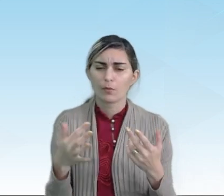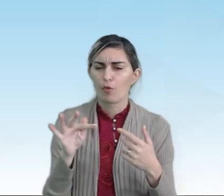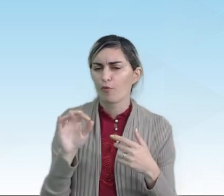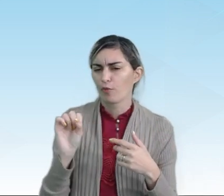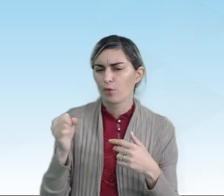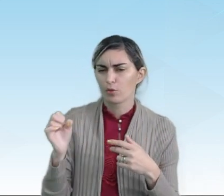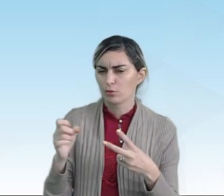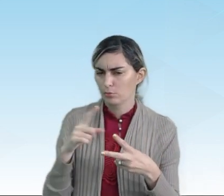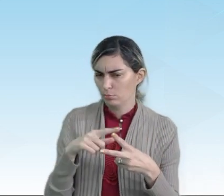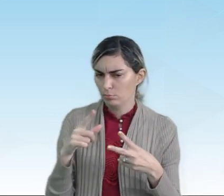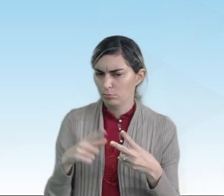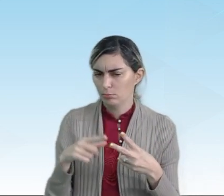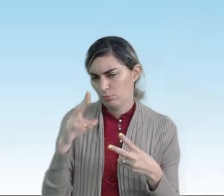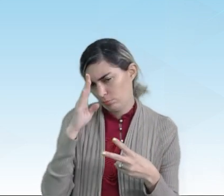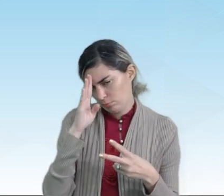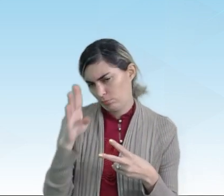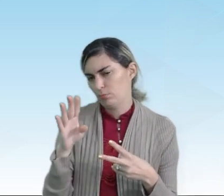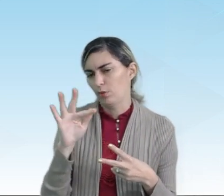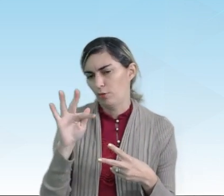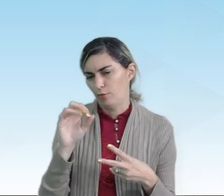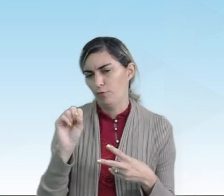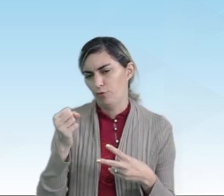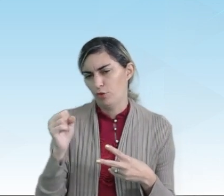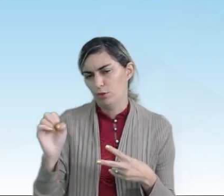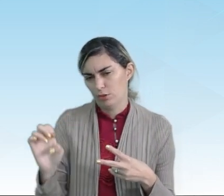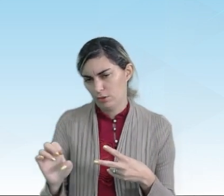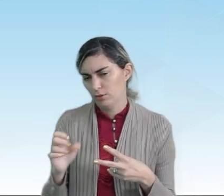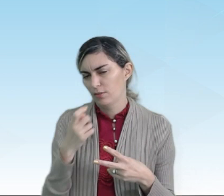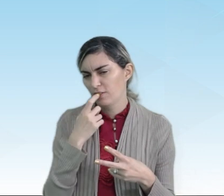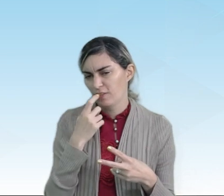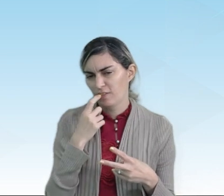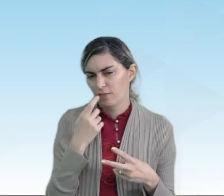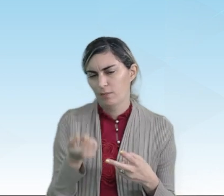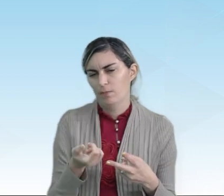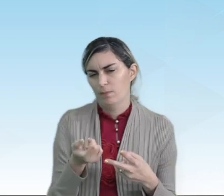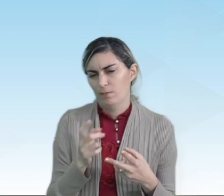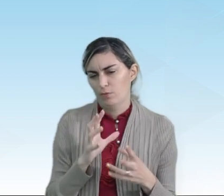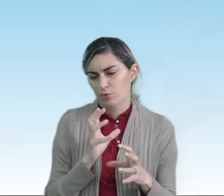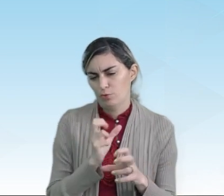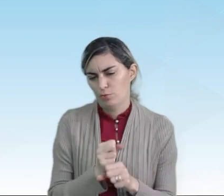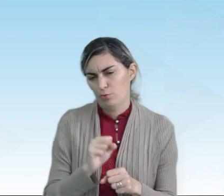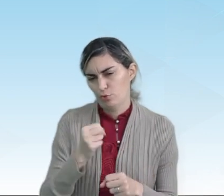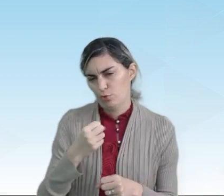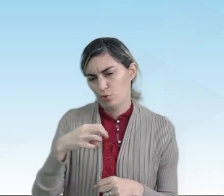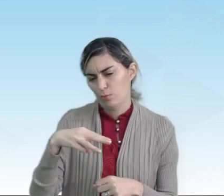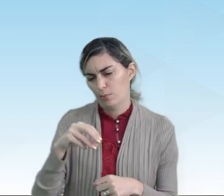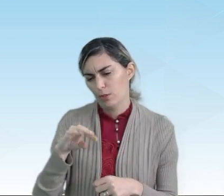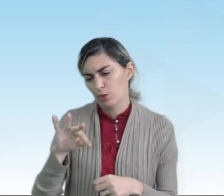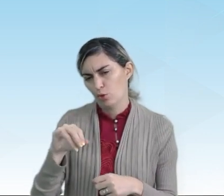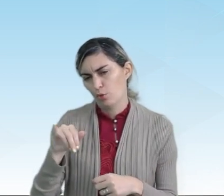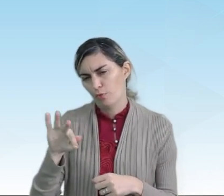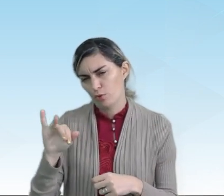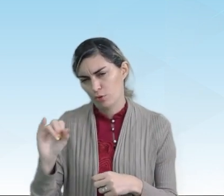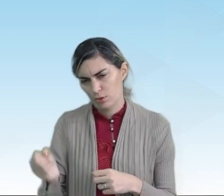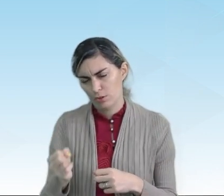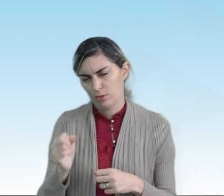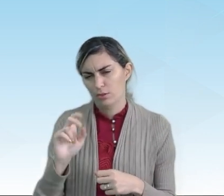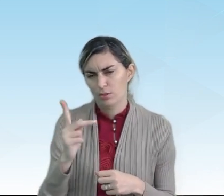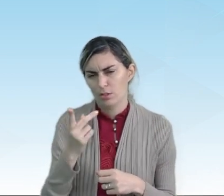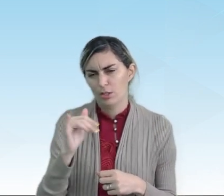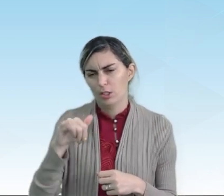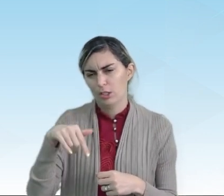Existem dois principais tipos de fósseis, os somatofósseis e os equinofósseis.